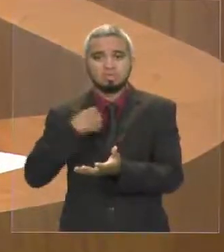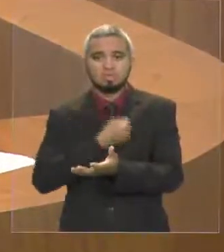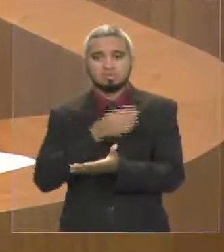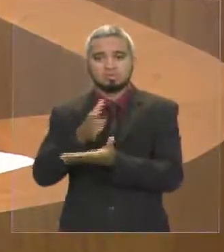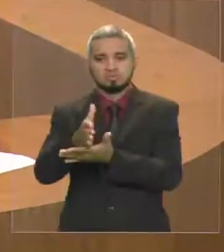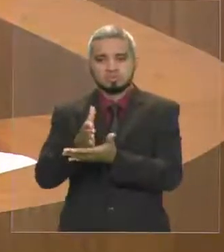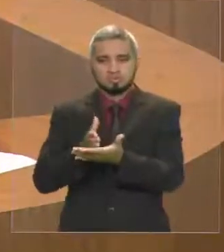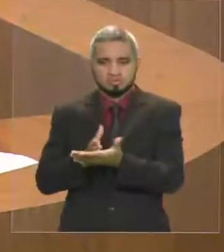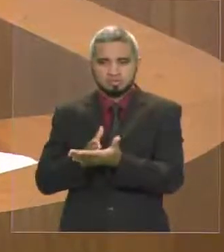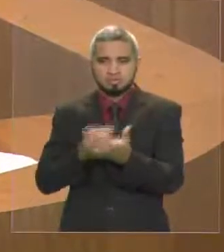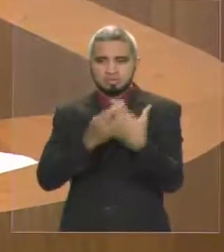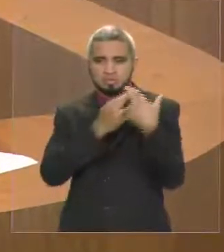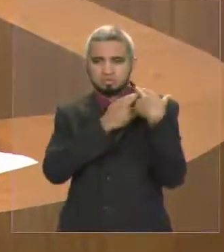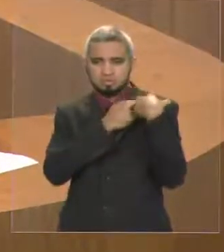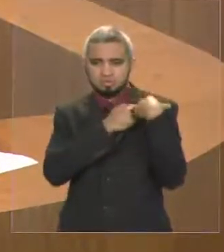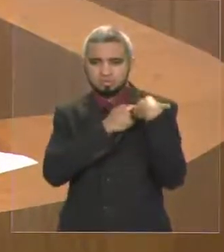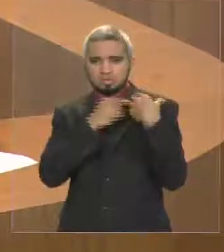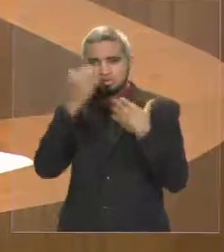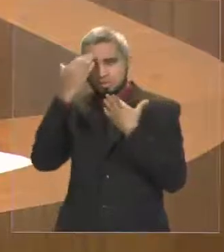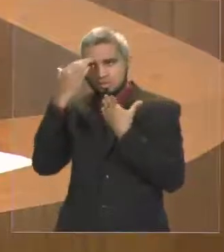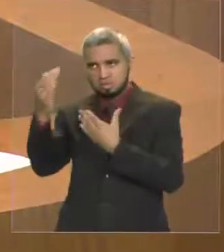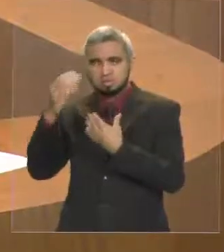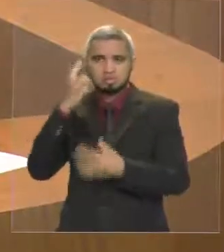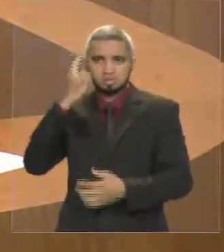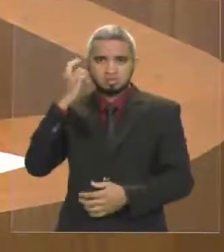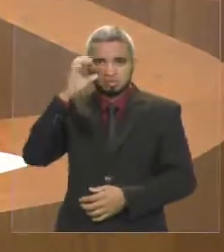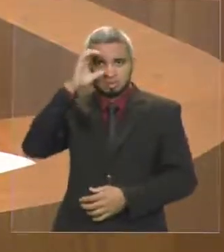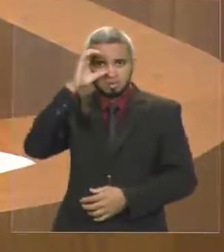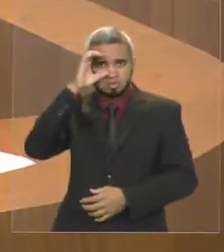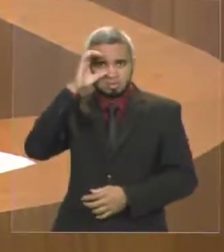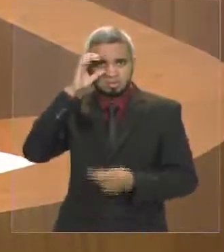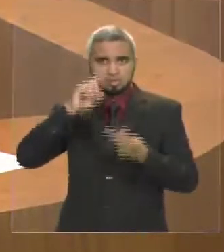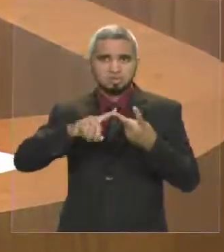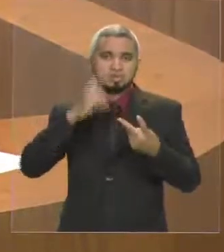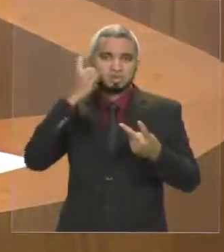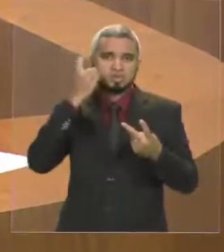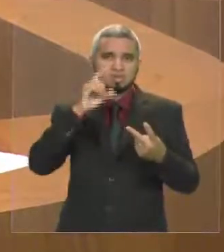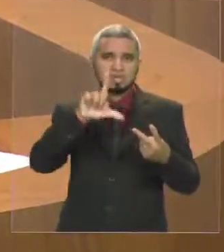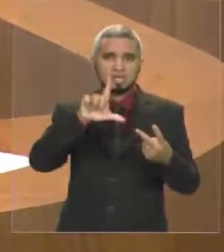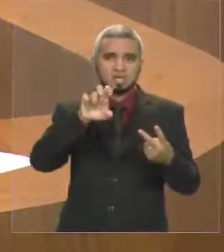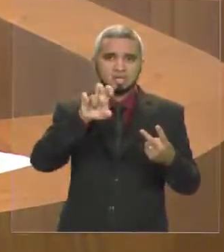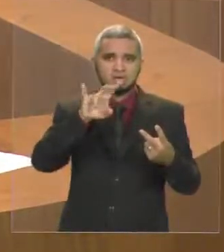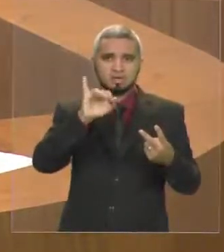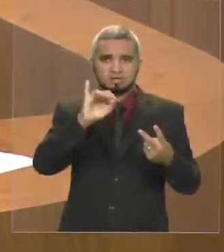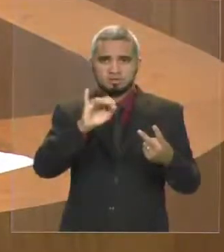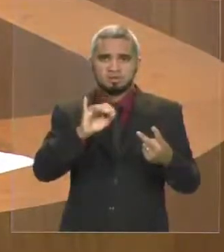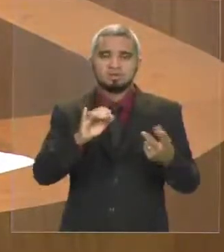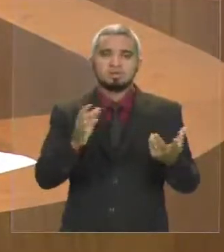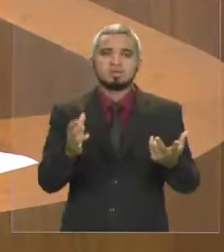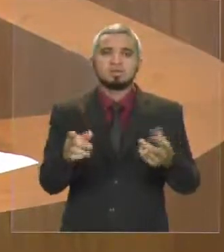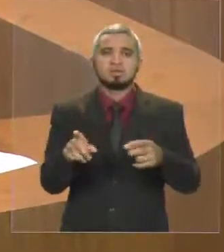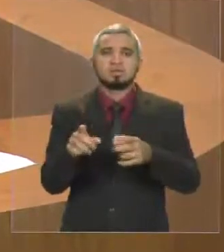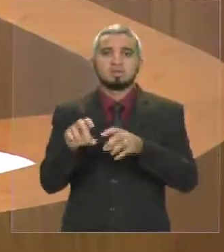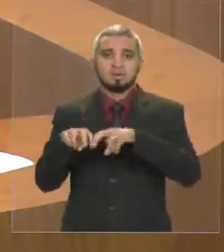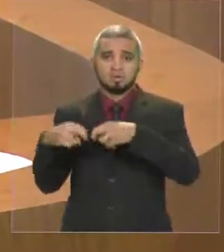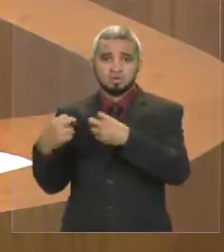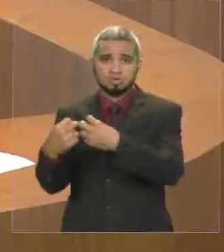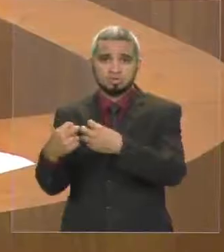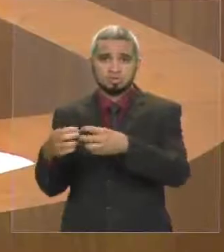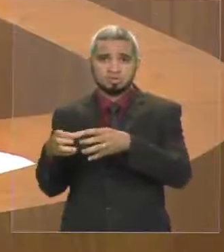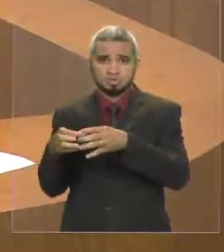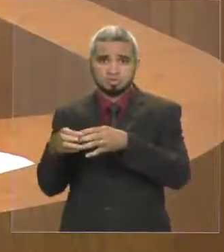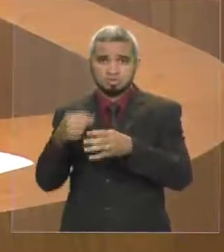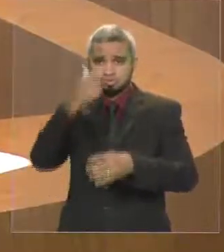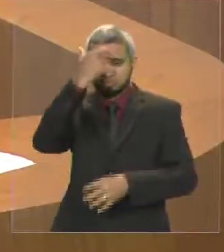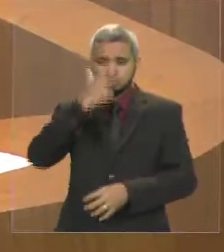responsabilidade, eu quero agradecer ao deputado Cabo Campos, ao deputado Levi, pela consideração, é a comissão que está propondo, não é apenas o deputado